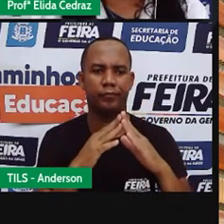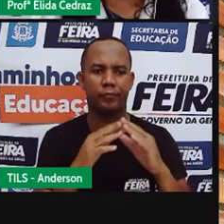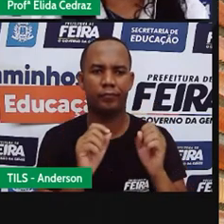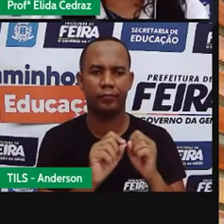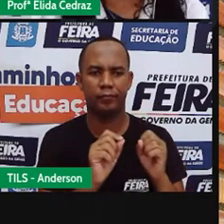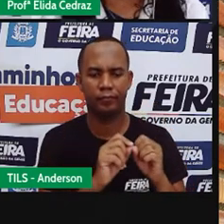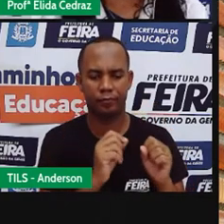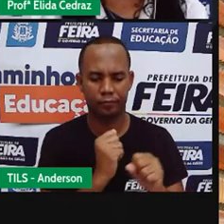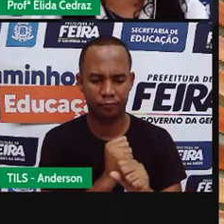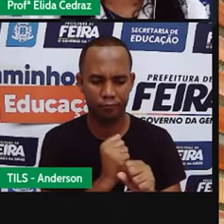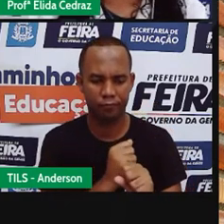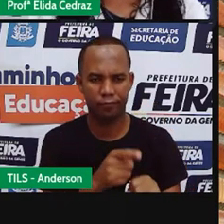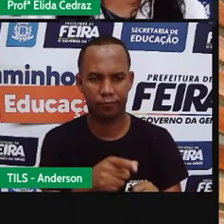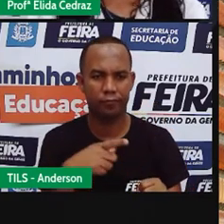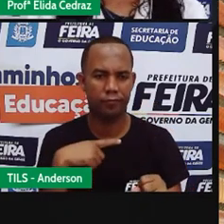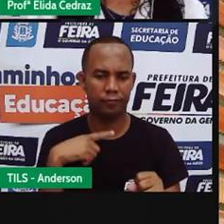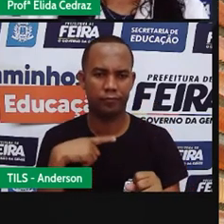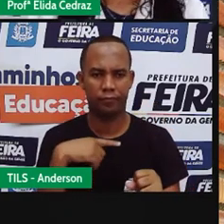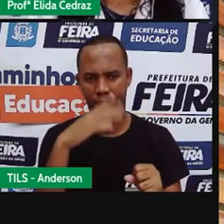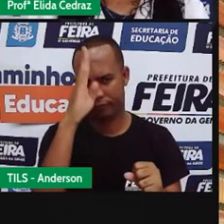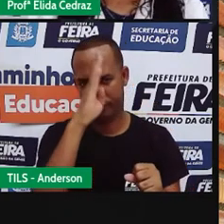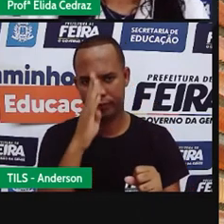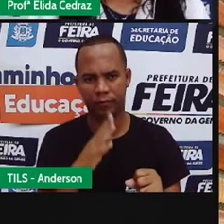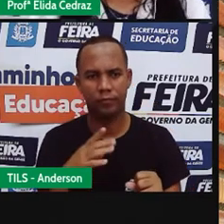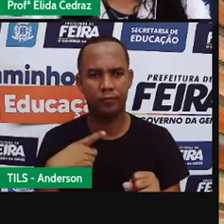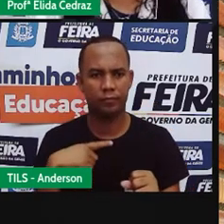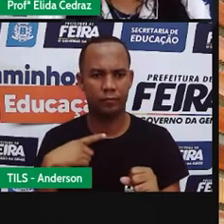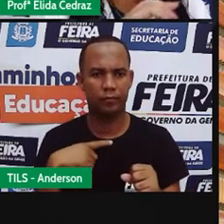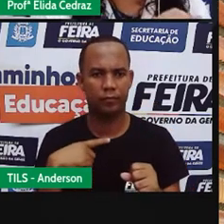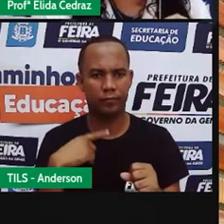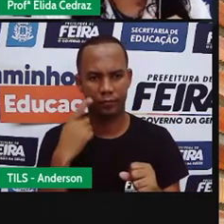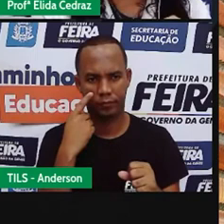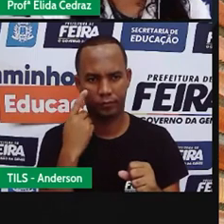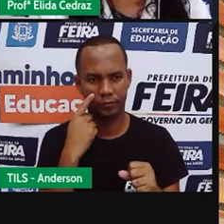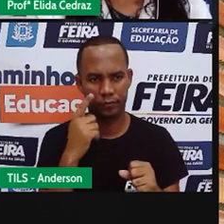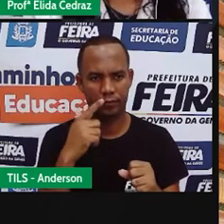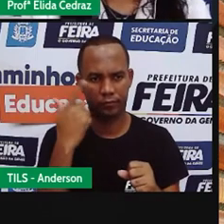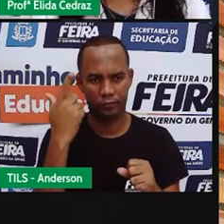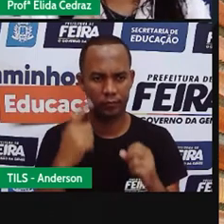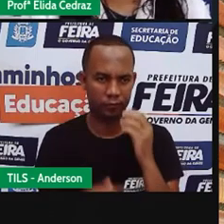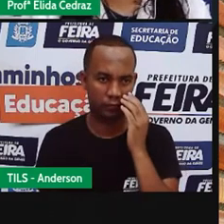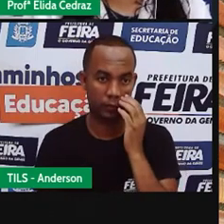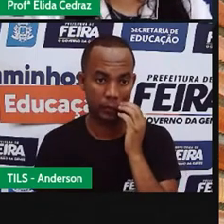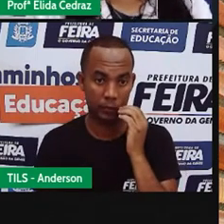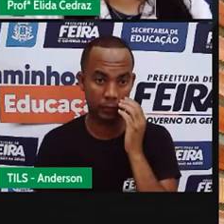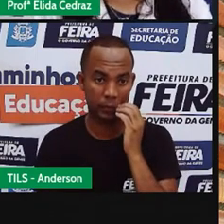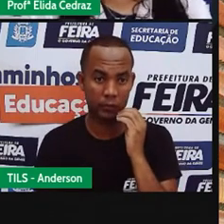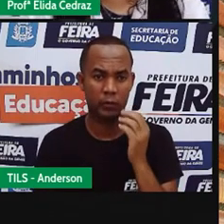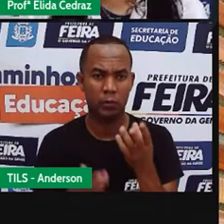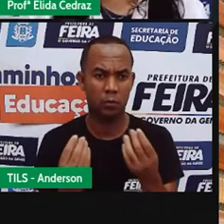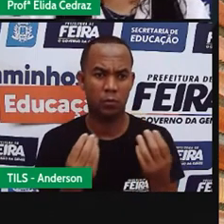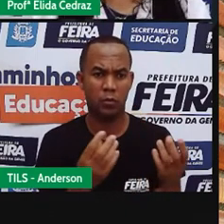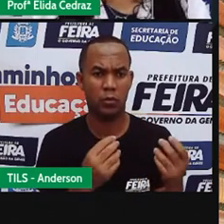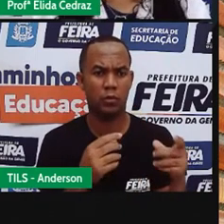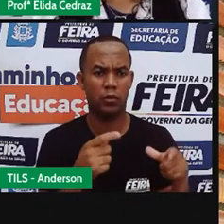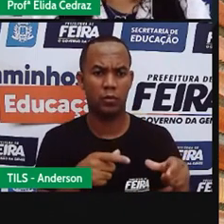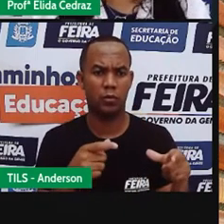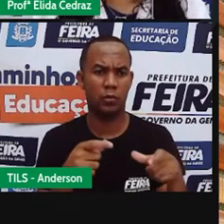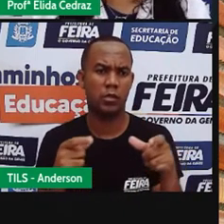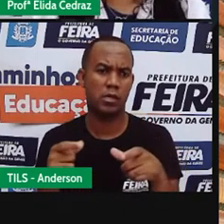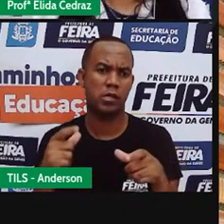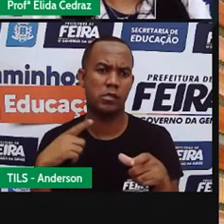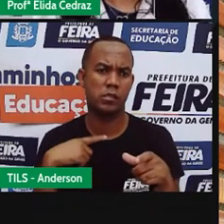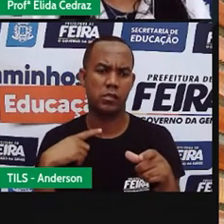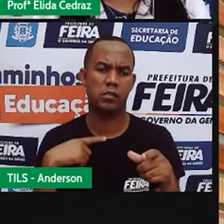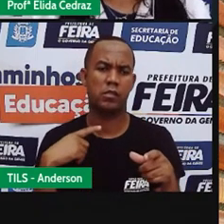não existam aqui no Brasil, mas as caixas de madeira, como a do outro, fim, elas estão muito com a região sul do